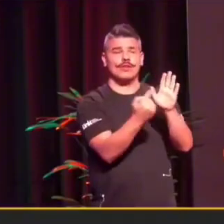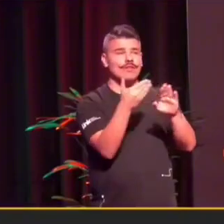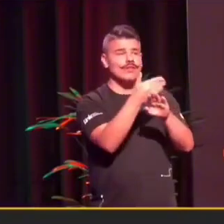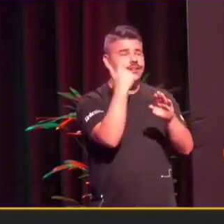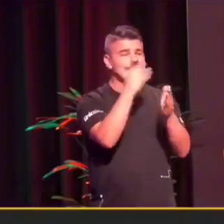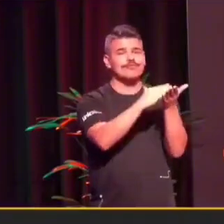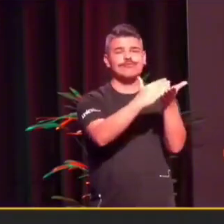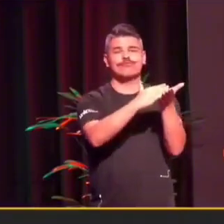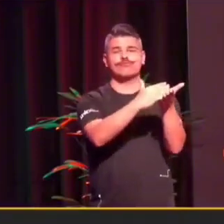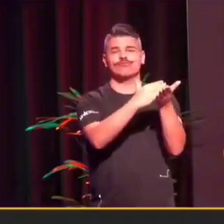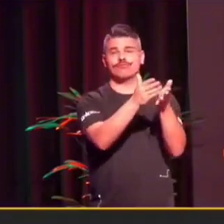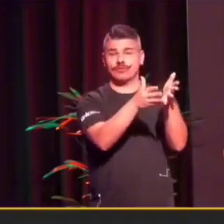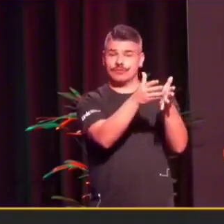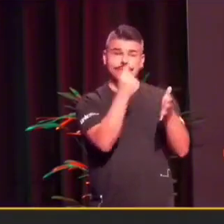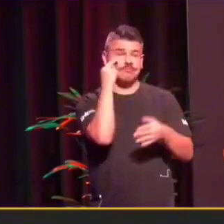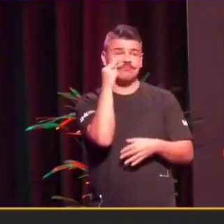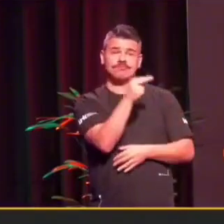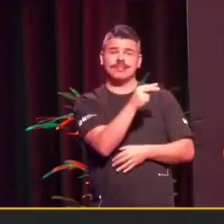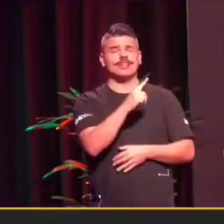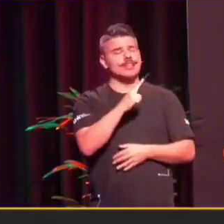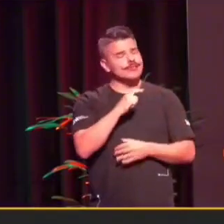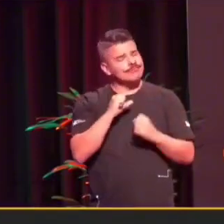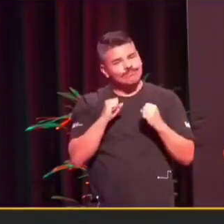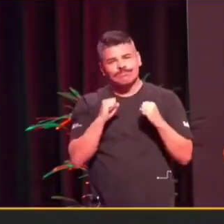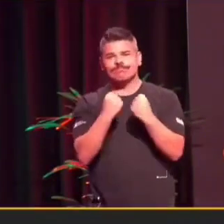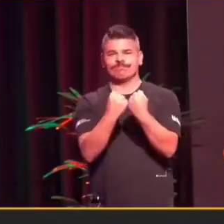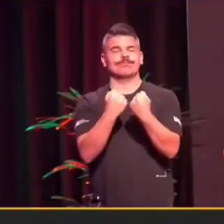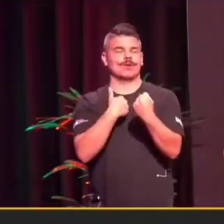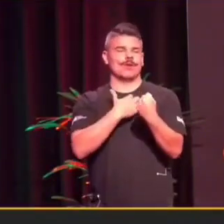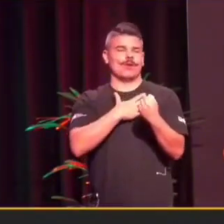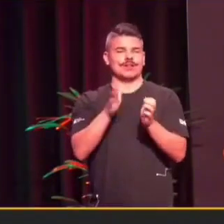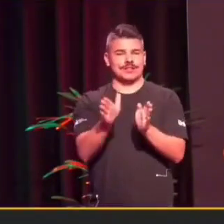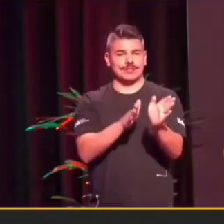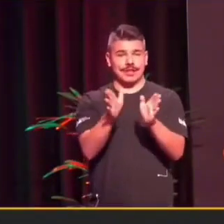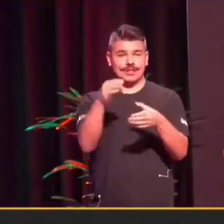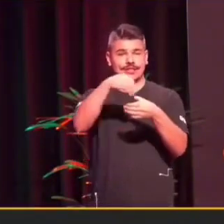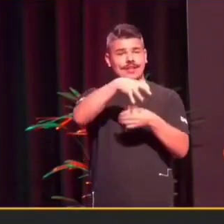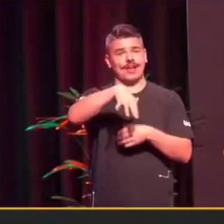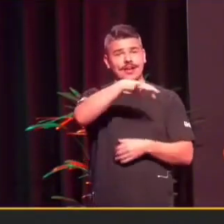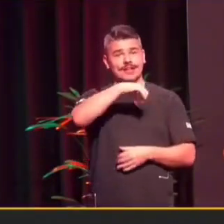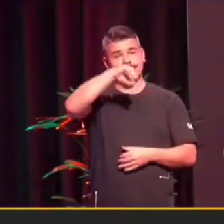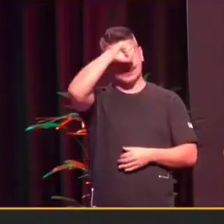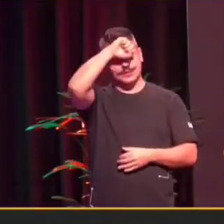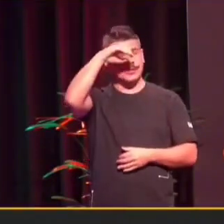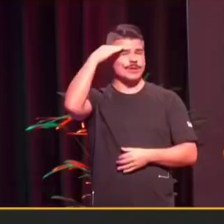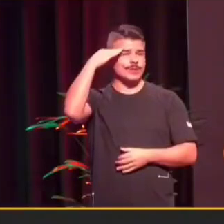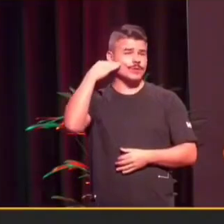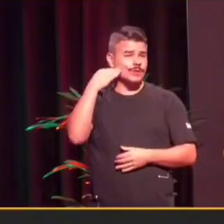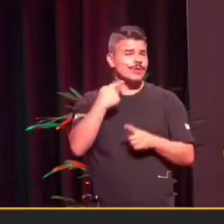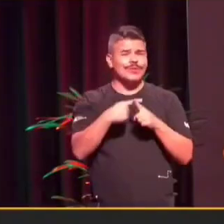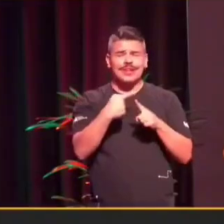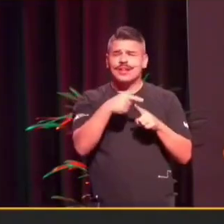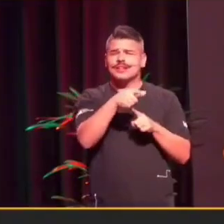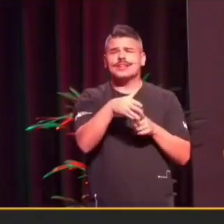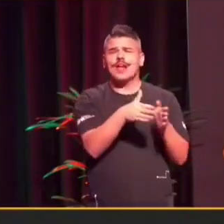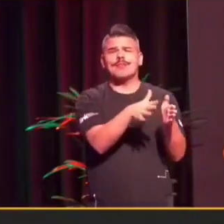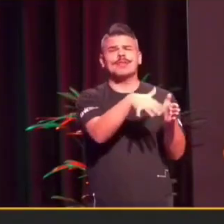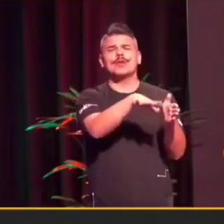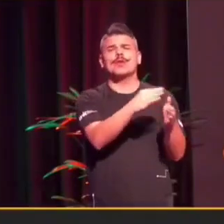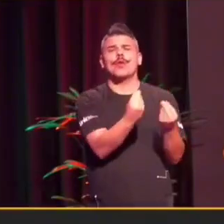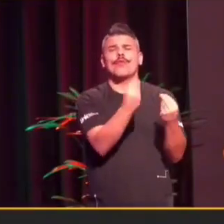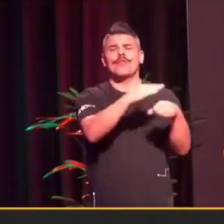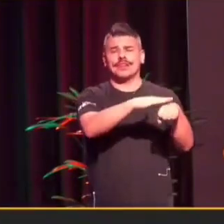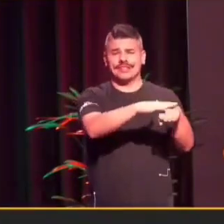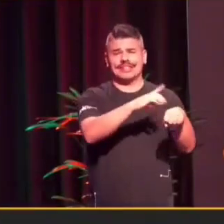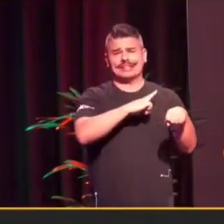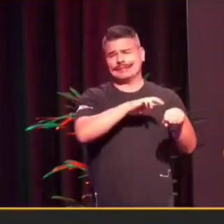e defender todos os dias a acessibilidade dentro da Samsung. Então, gente sabe que tem um caminhão que a gente